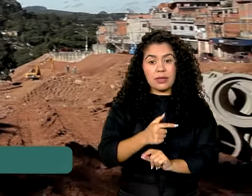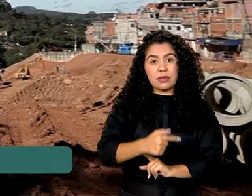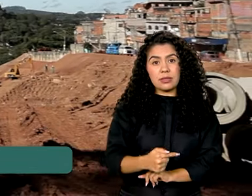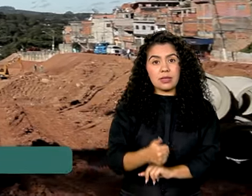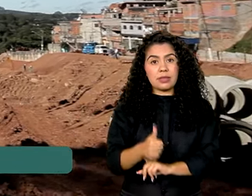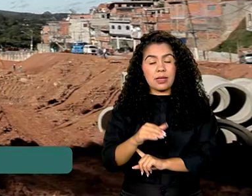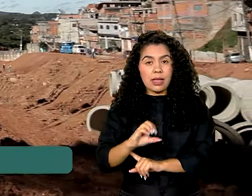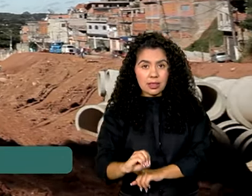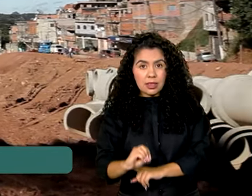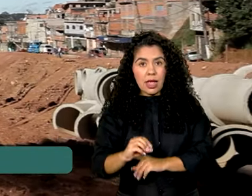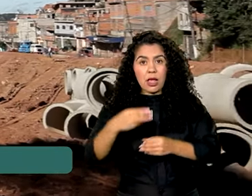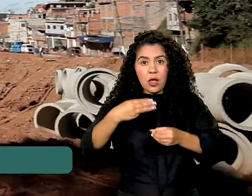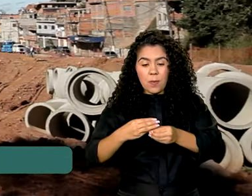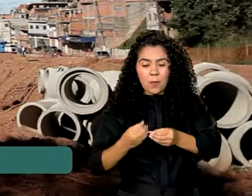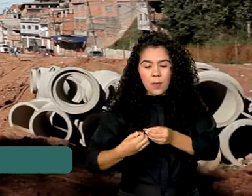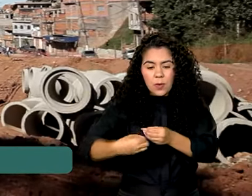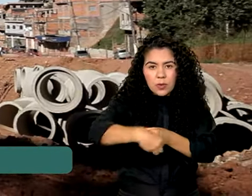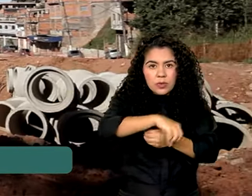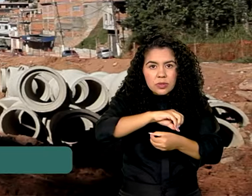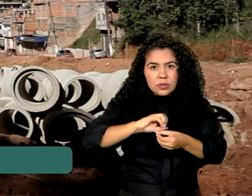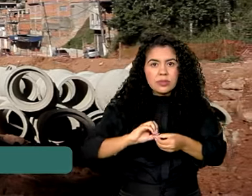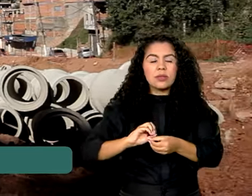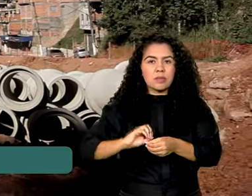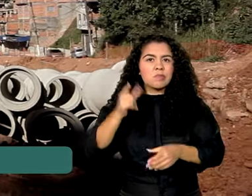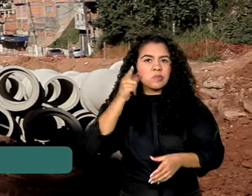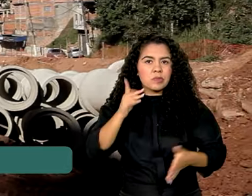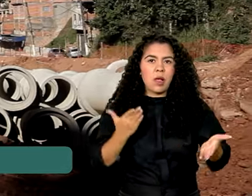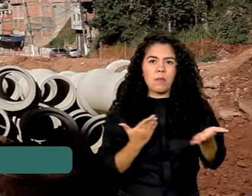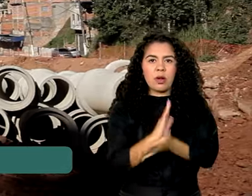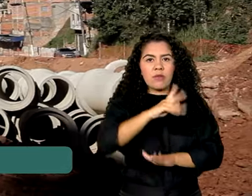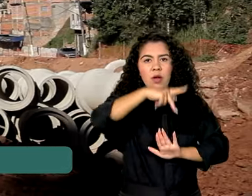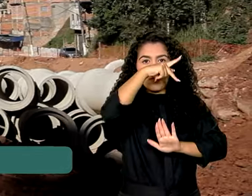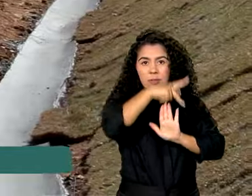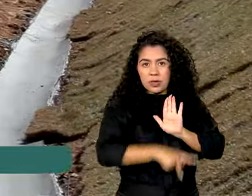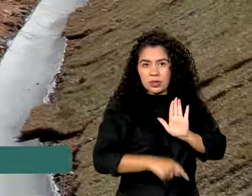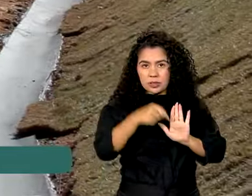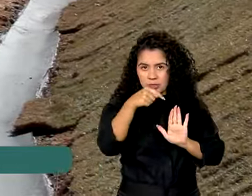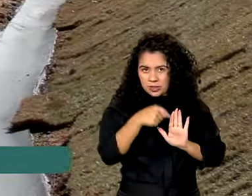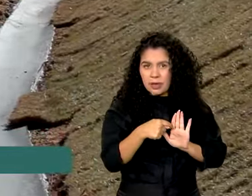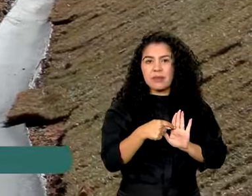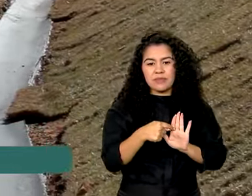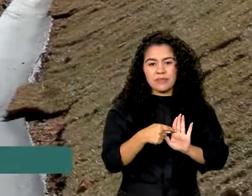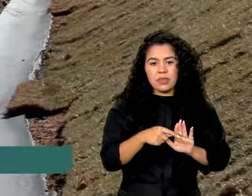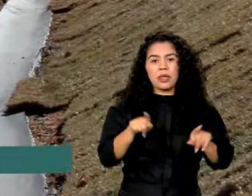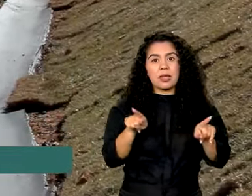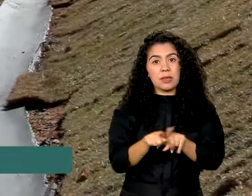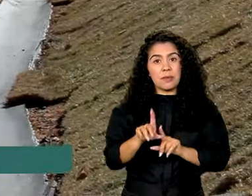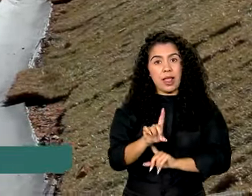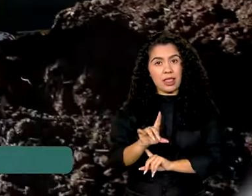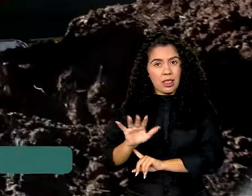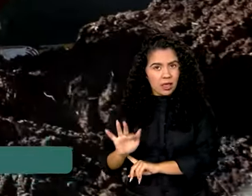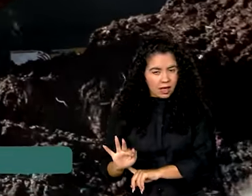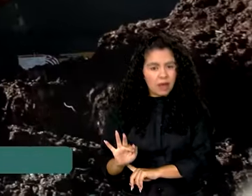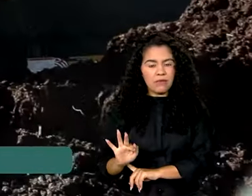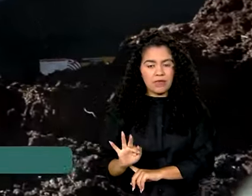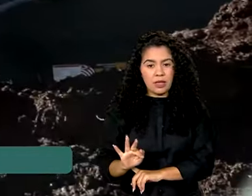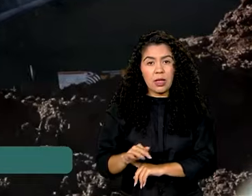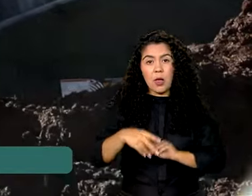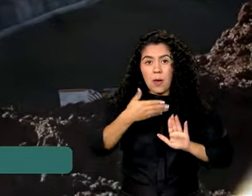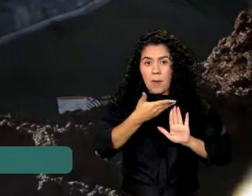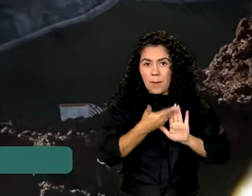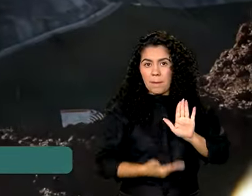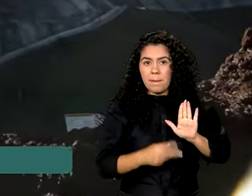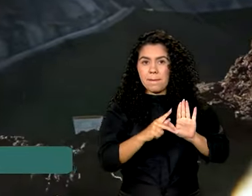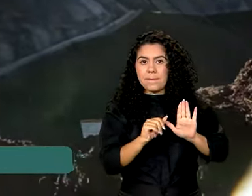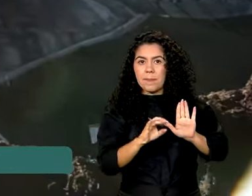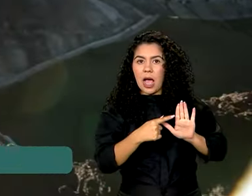municípios selecionados nos 26 estados brasileiros mais o Distrito Federal. O novo PAC